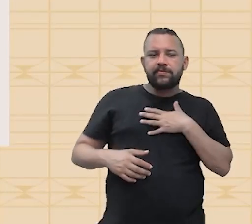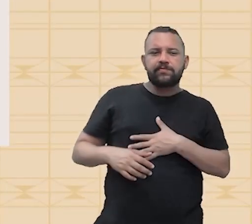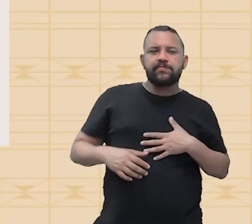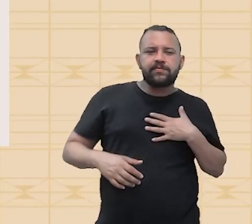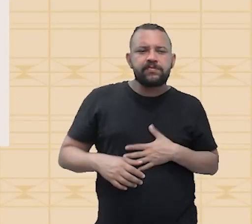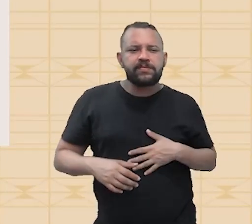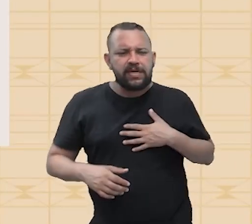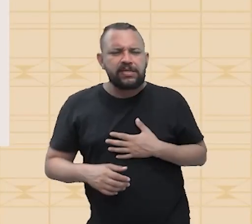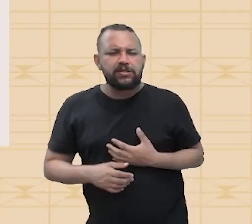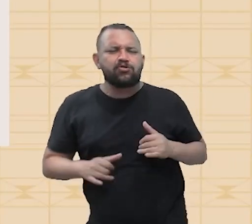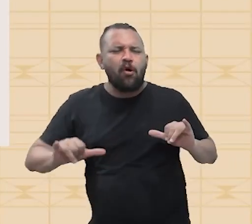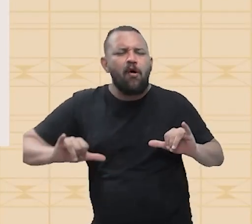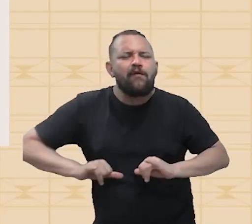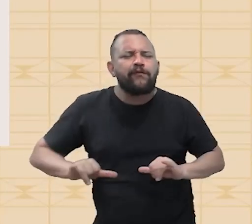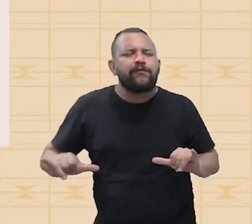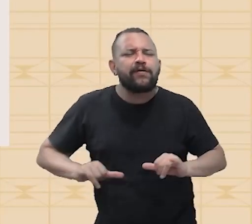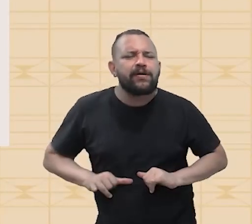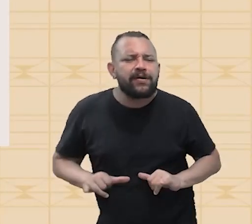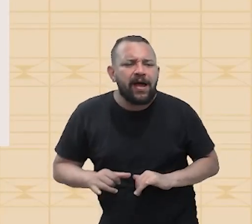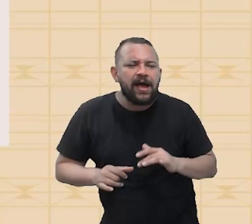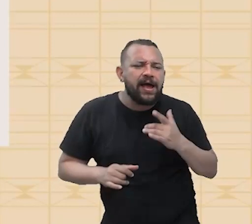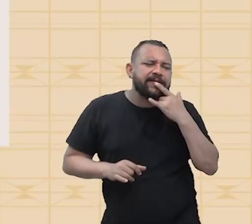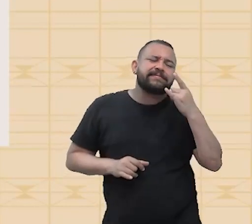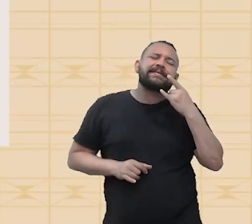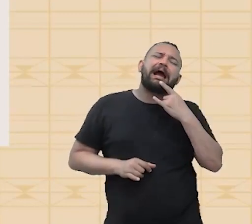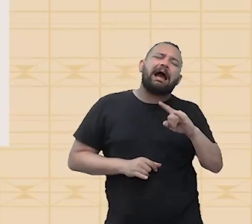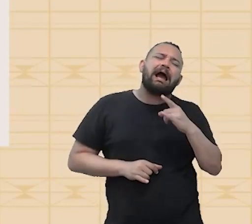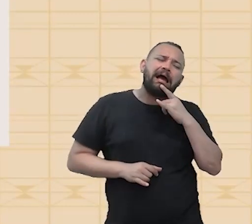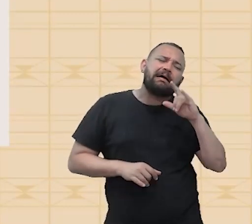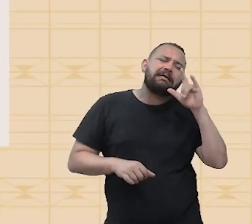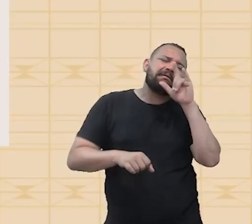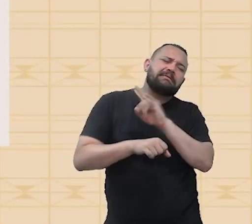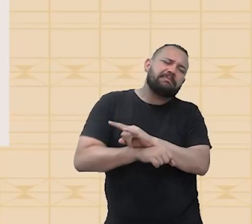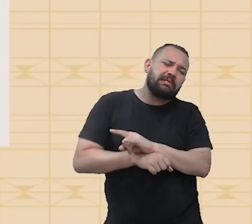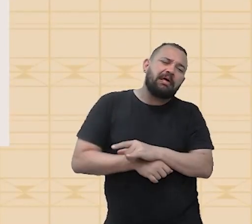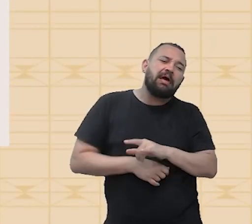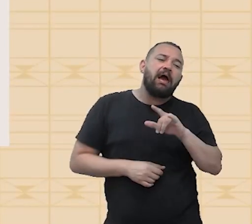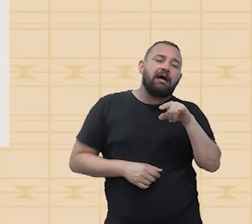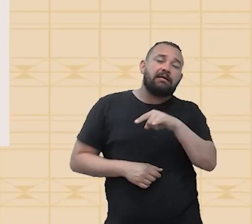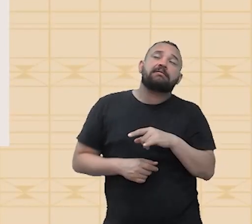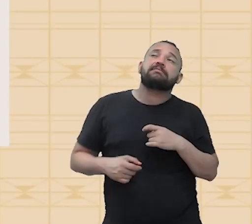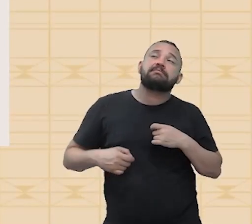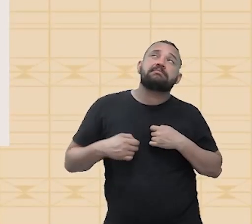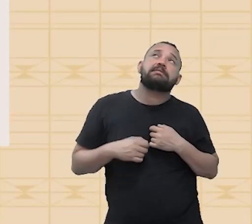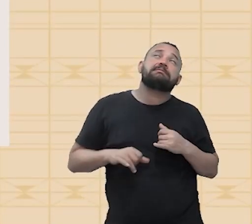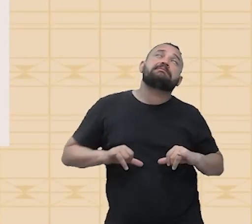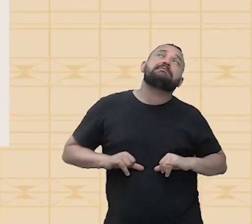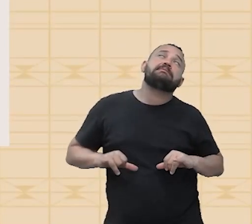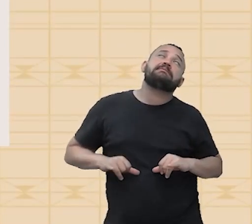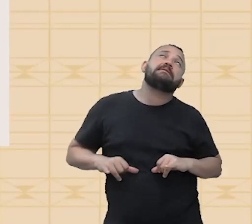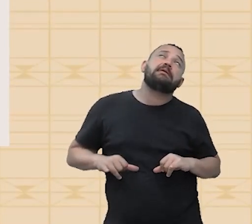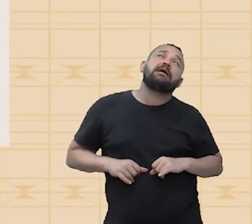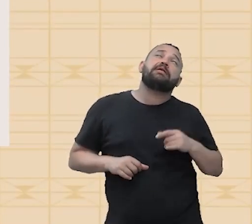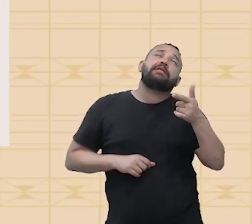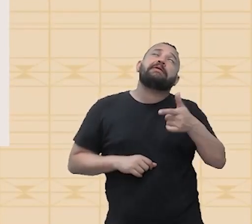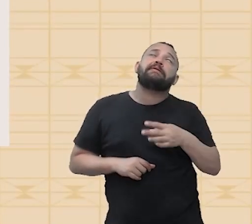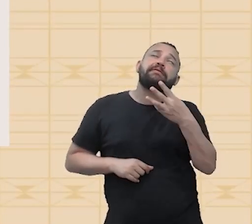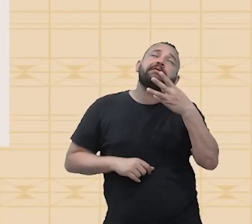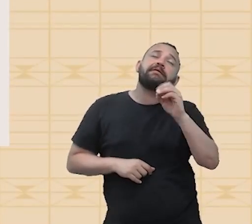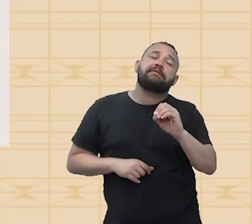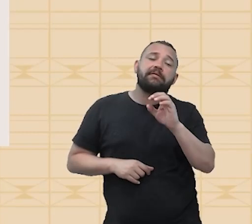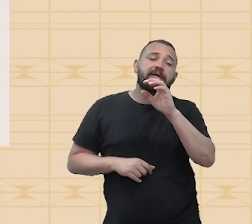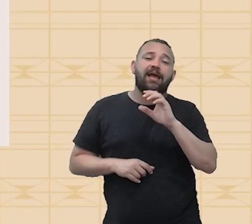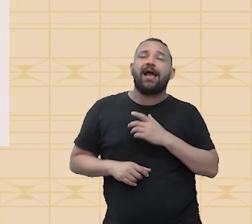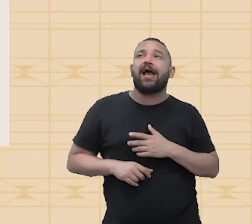naquela sofrência, ruendo, levou aquele pá de chifre no pé do quengo, e aí você está lá repetindo a música 30 vezes, e você diz,